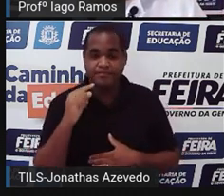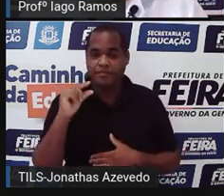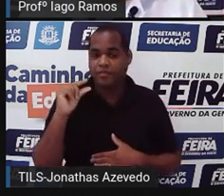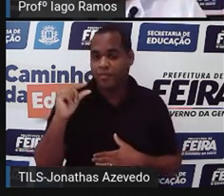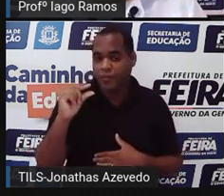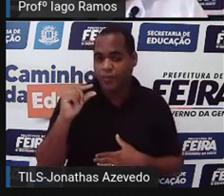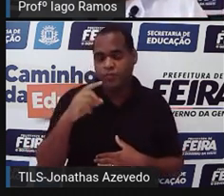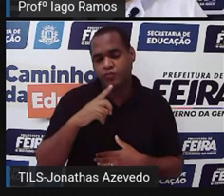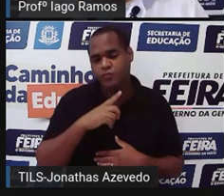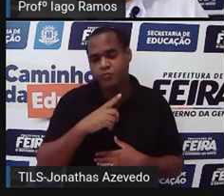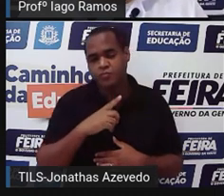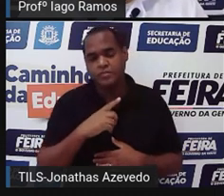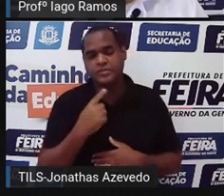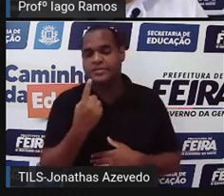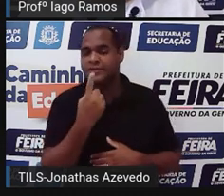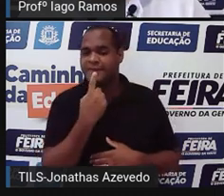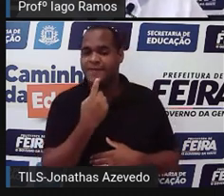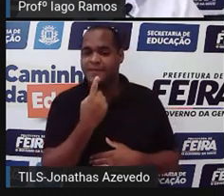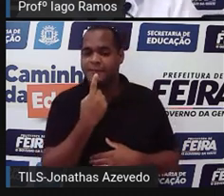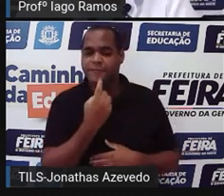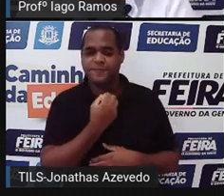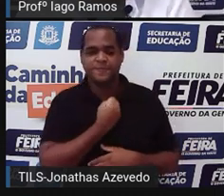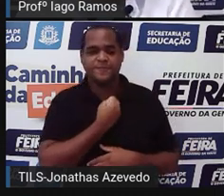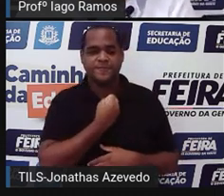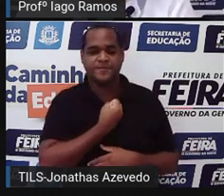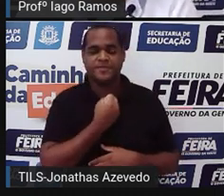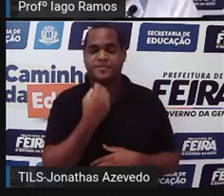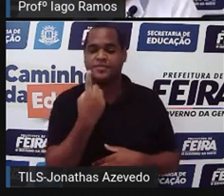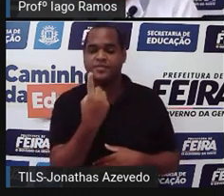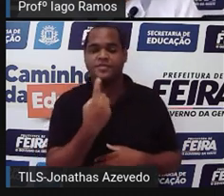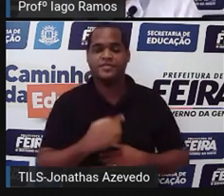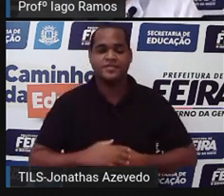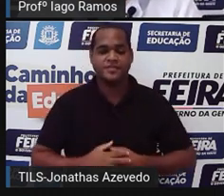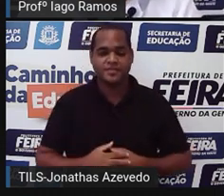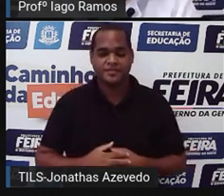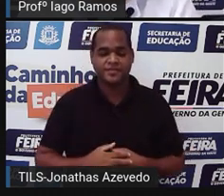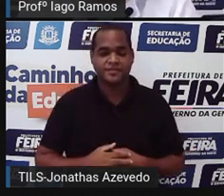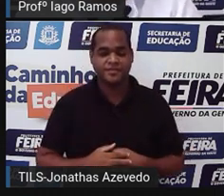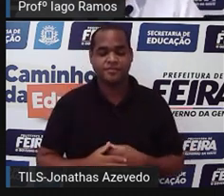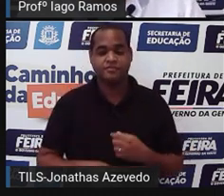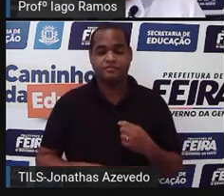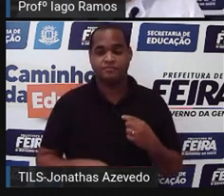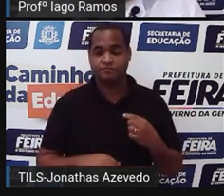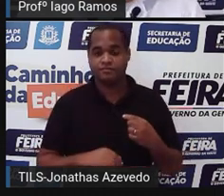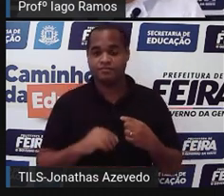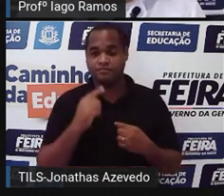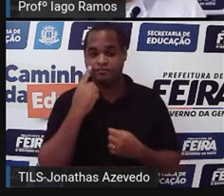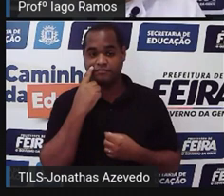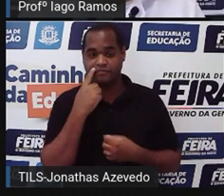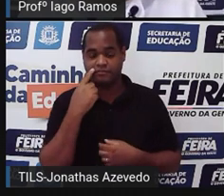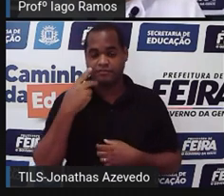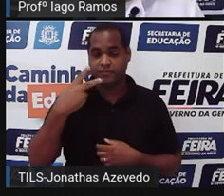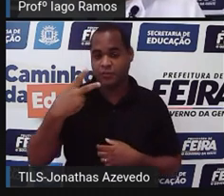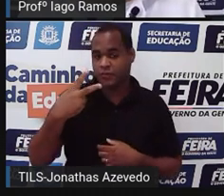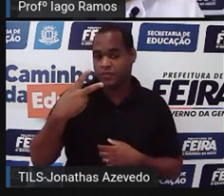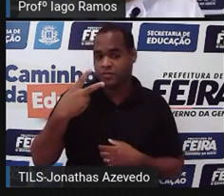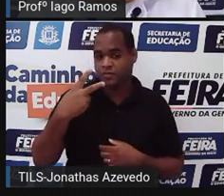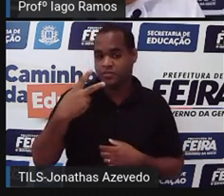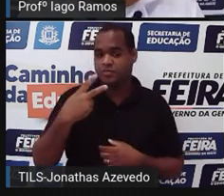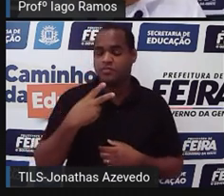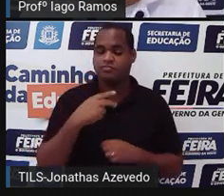entendeu até aqui pouca coisa, então você escolhe o número 1 que está em vermelho. Se você acha que você entendeu